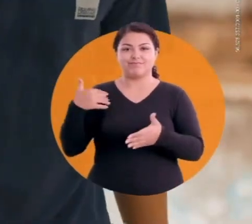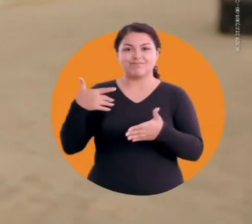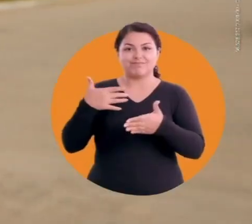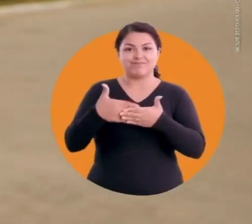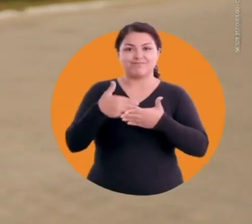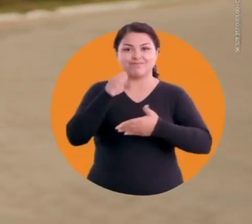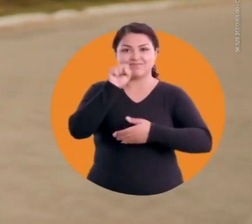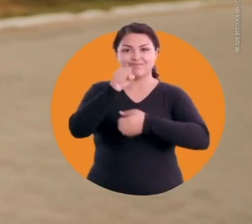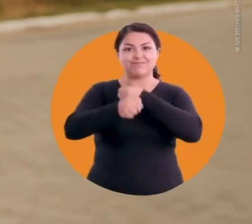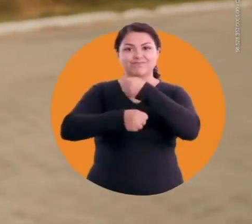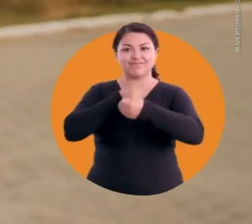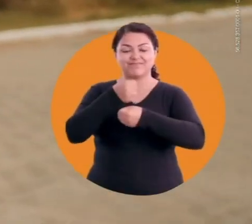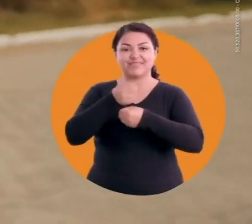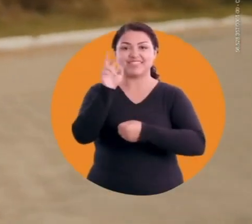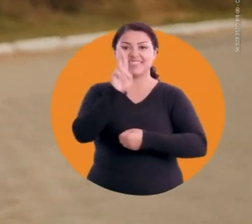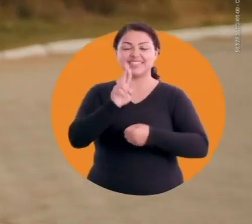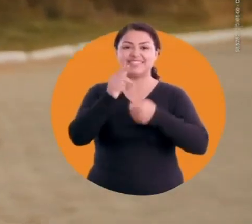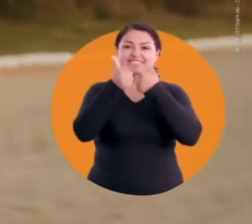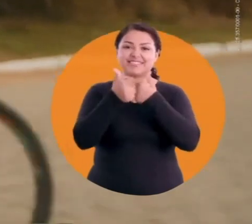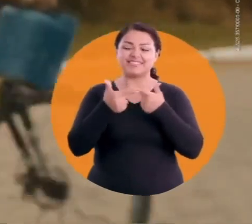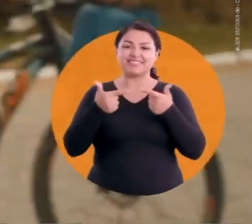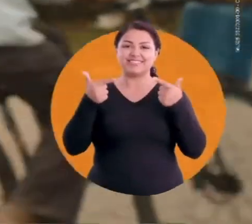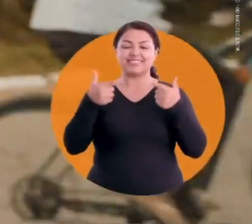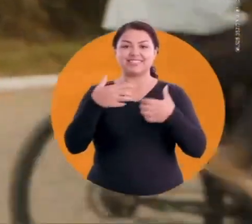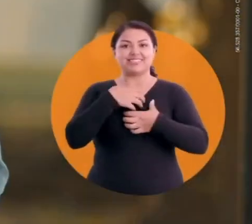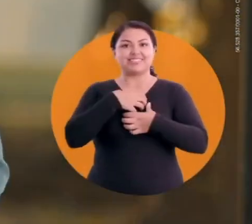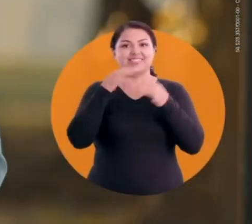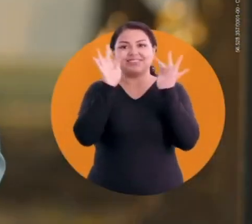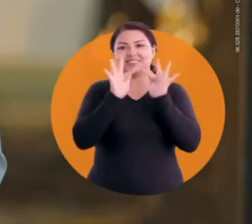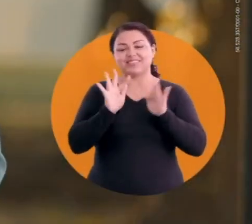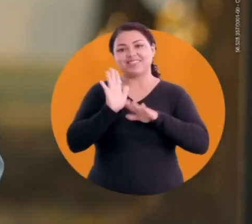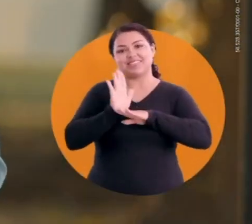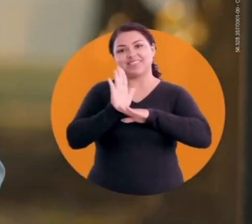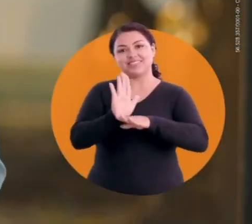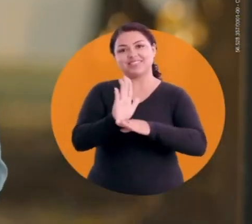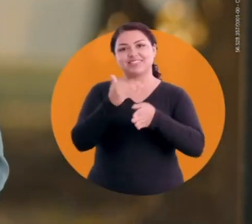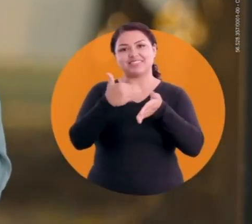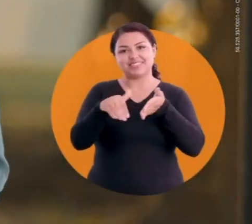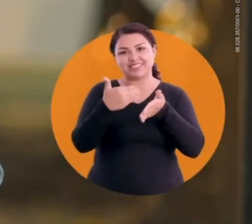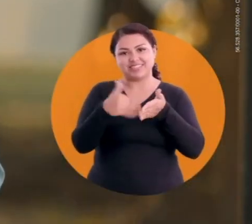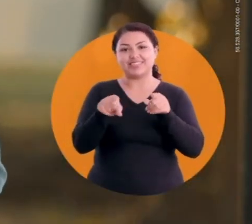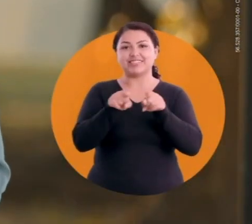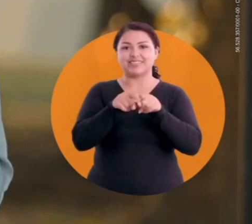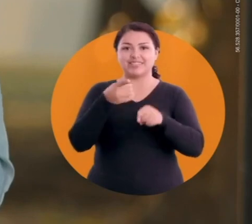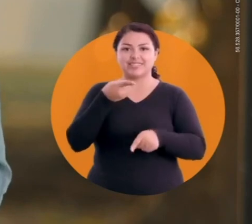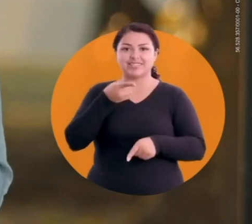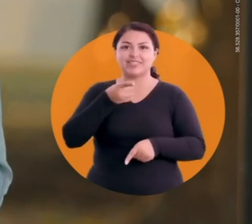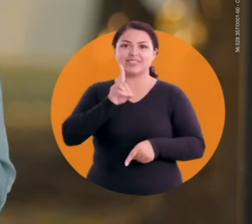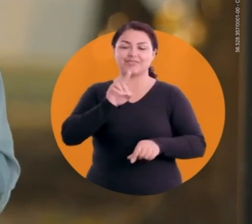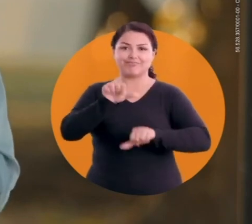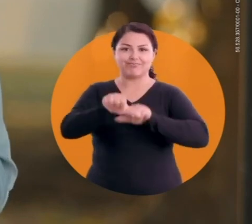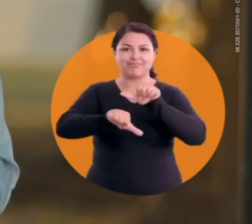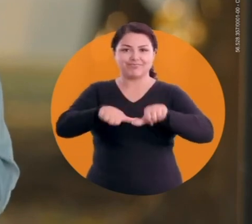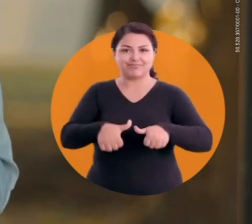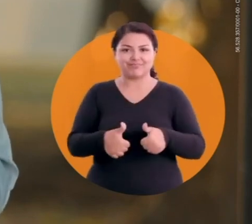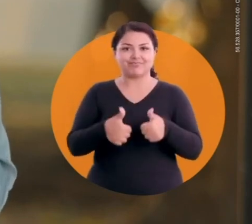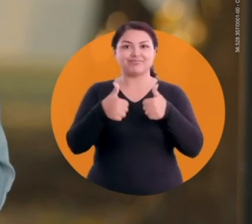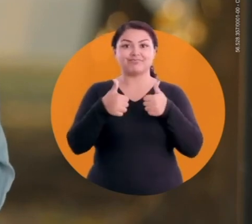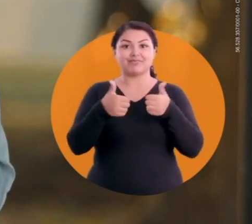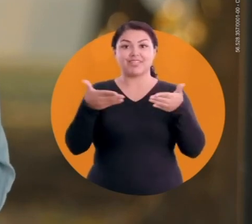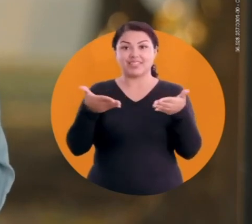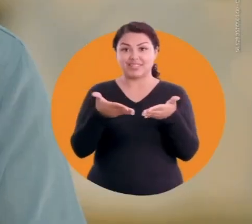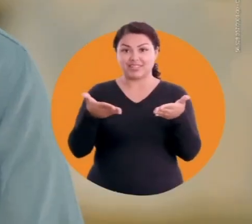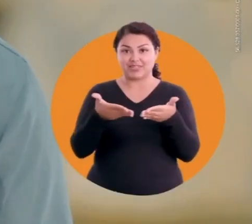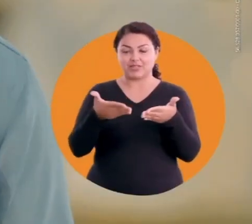Nos últimos oito anos, Resende voltou a sorrir E eu tenho muito orgulho de ter contribuído como secretário E como deputado nesse processo de